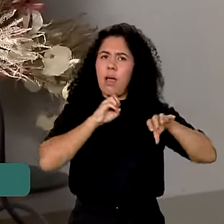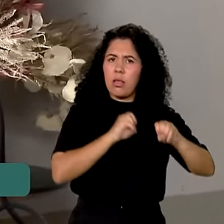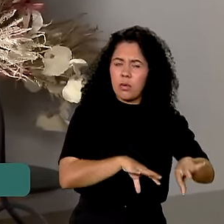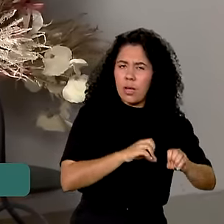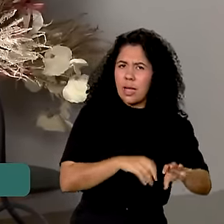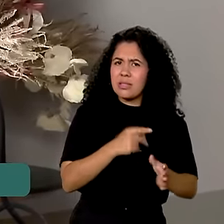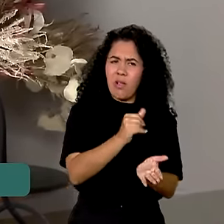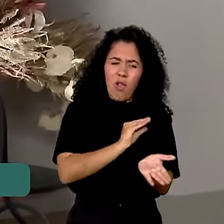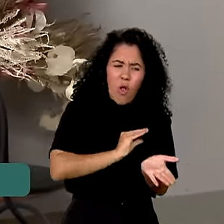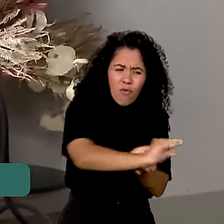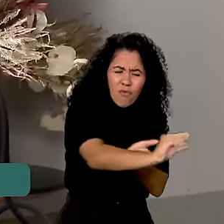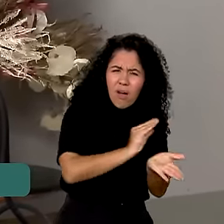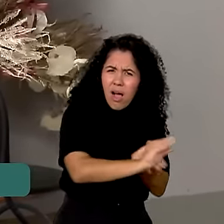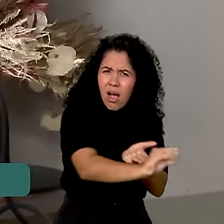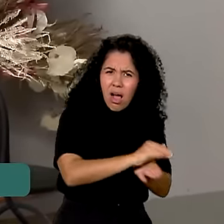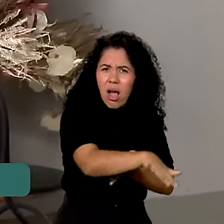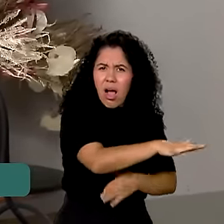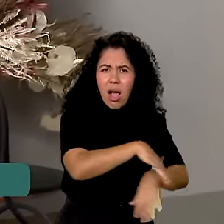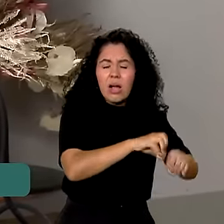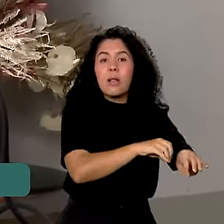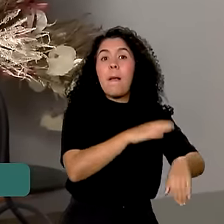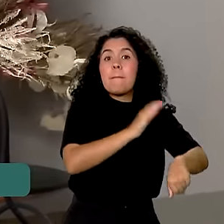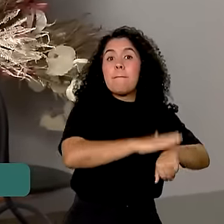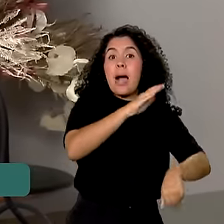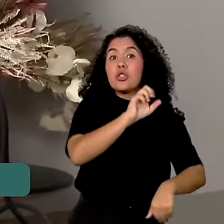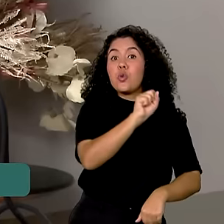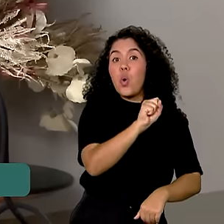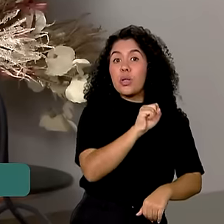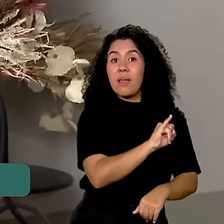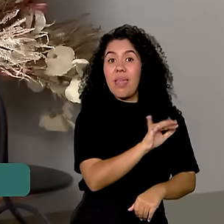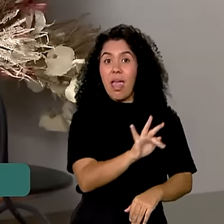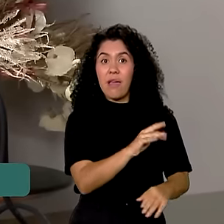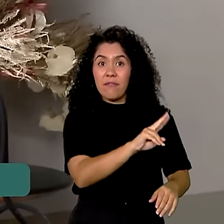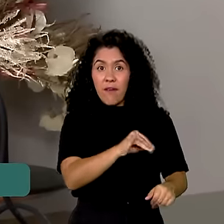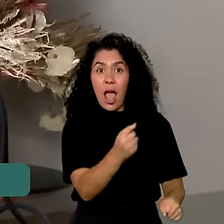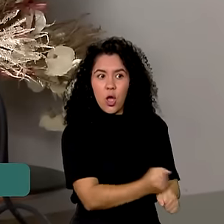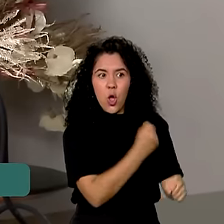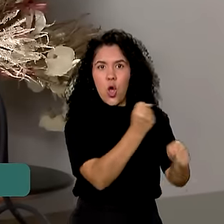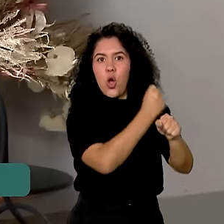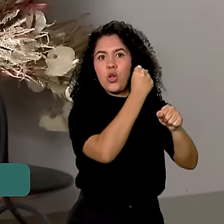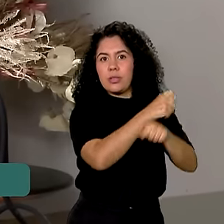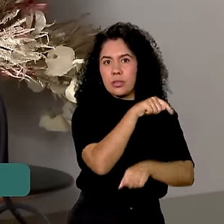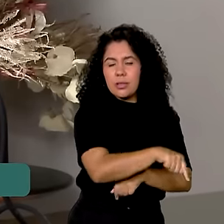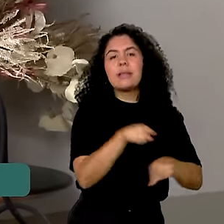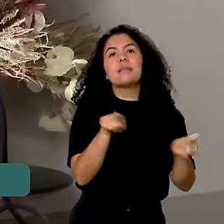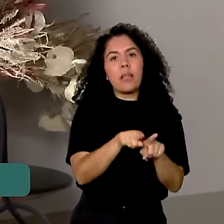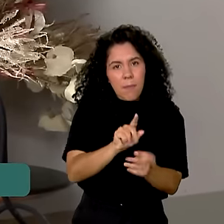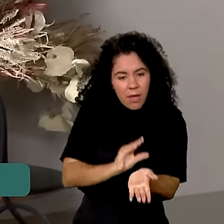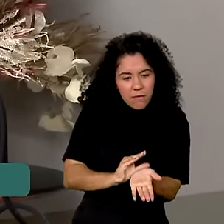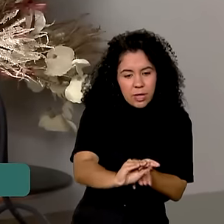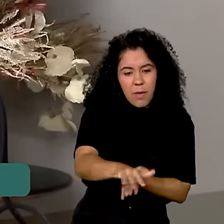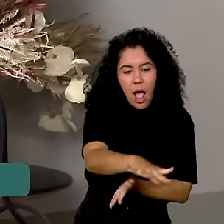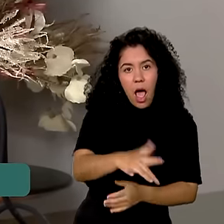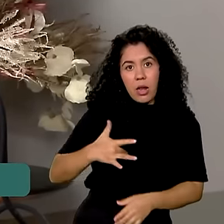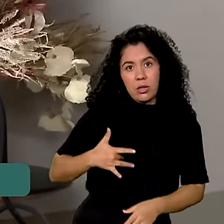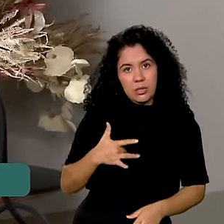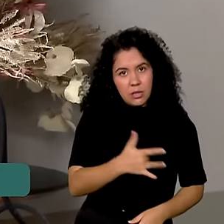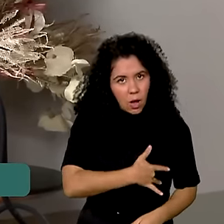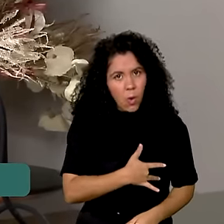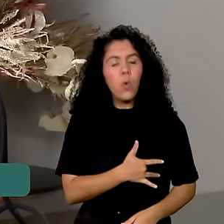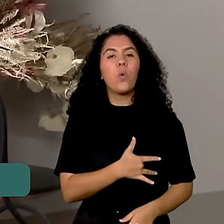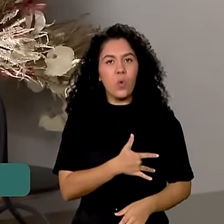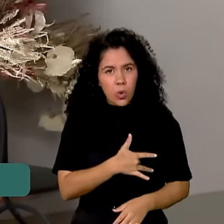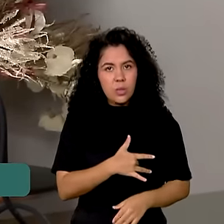fazer muito investimento em educação, mais oito institutos novos que nós vamos criar aqui. Muito investimento em saúde, inclusive com